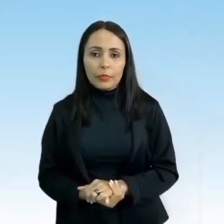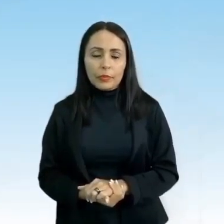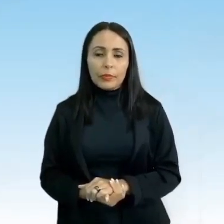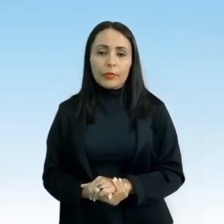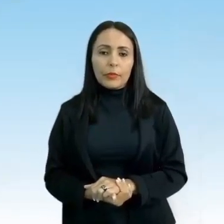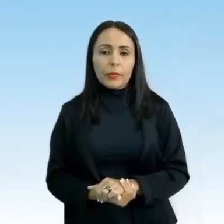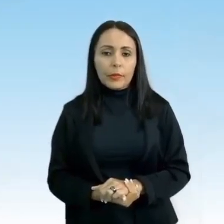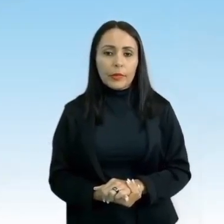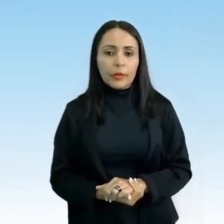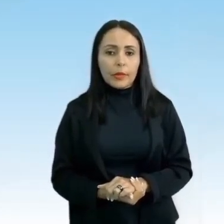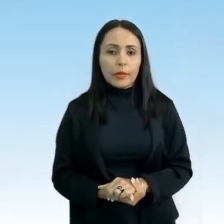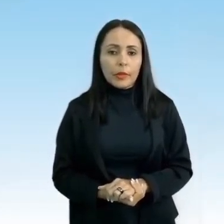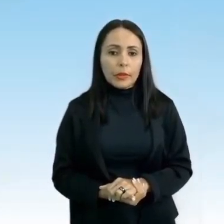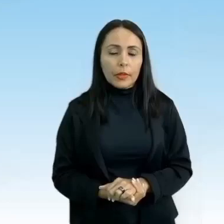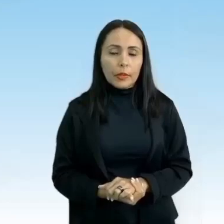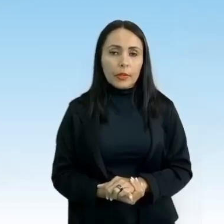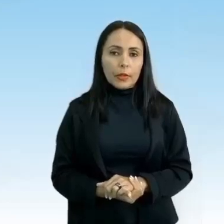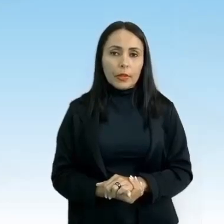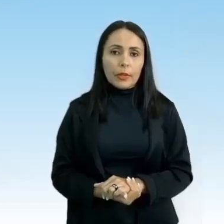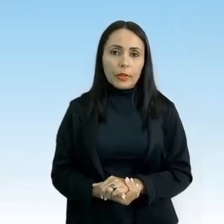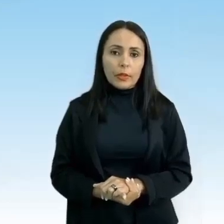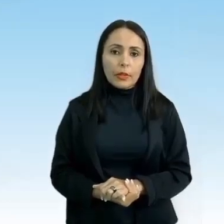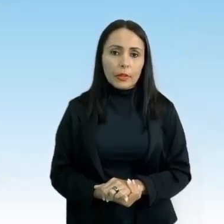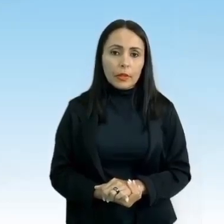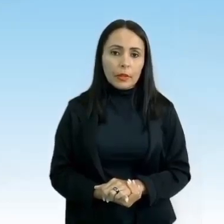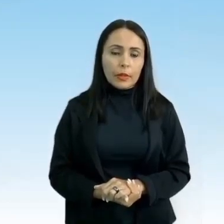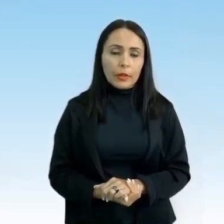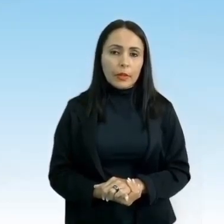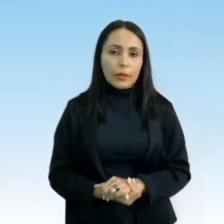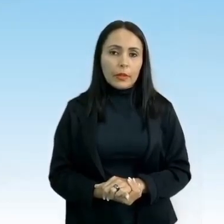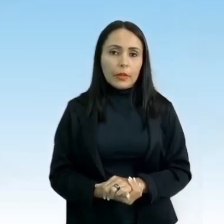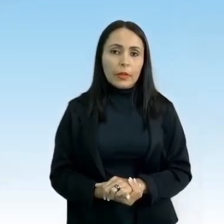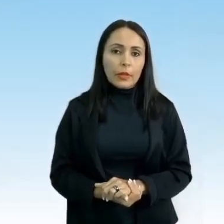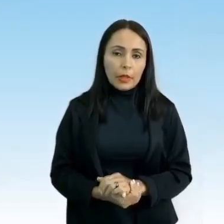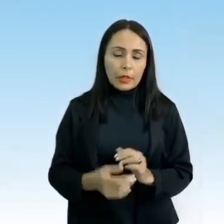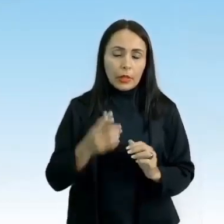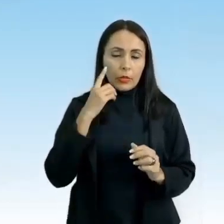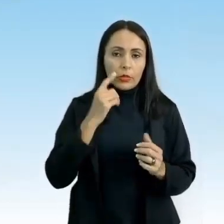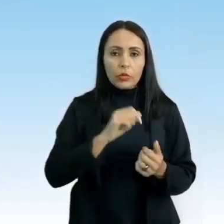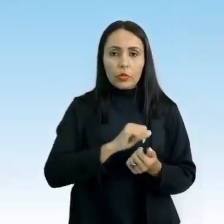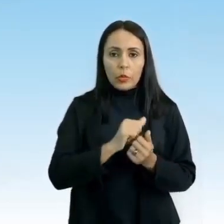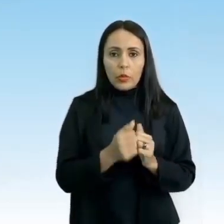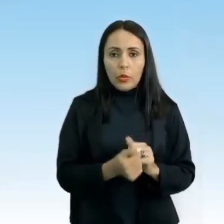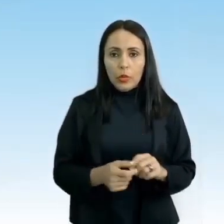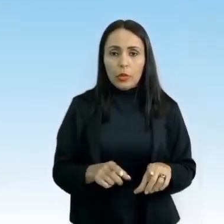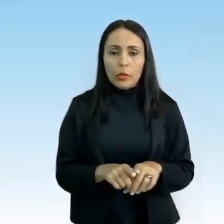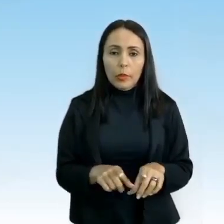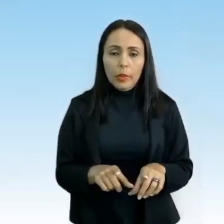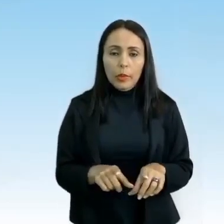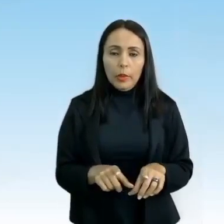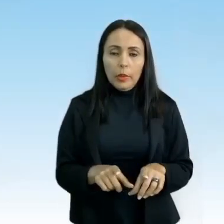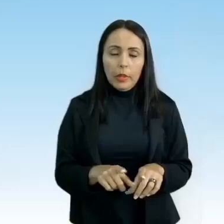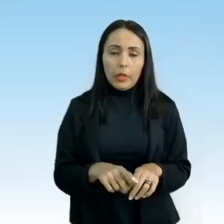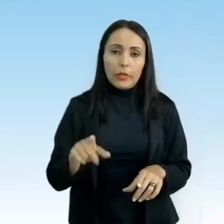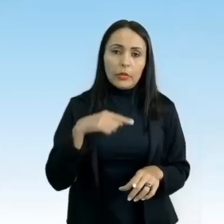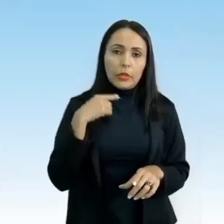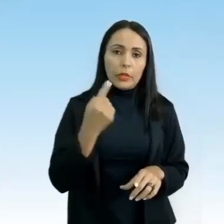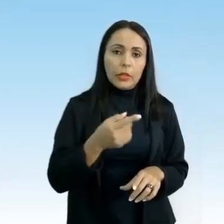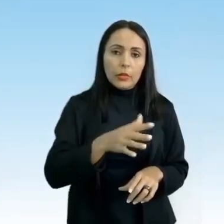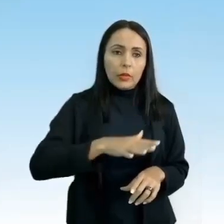patinando no gelo. Então, assim, o esporte de aventura na natureza, pessoal, a gente tá num ambiente